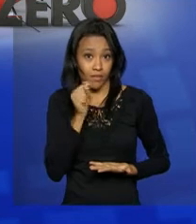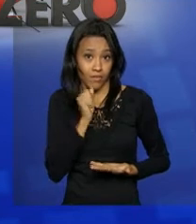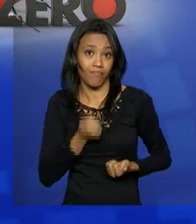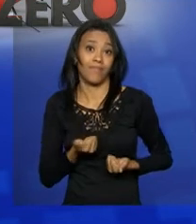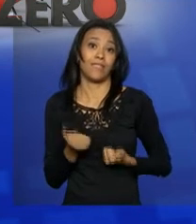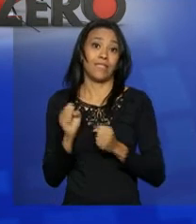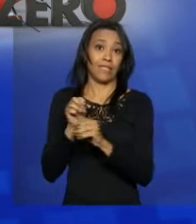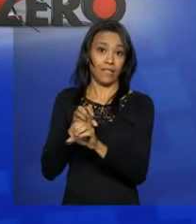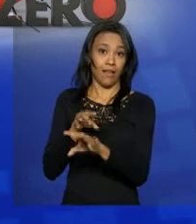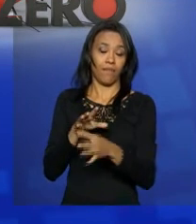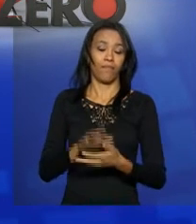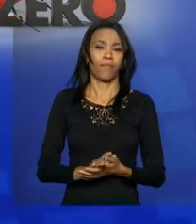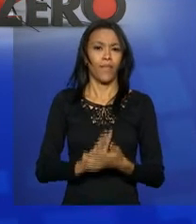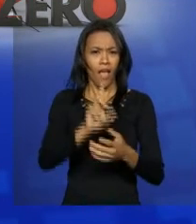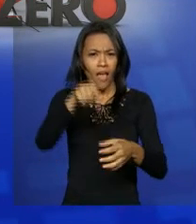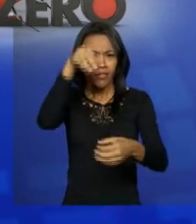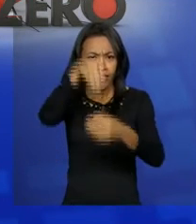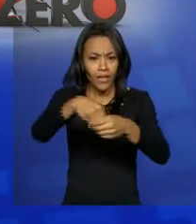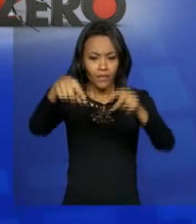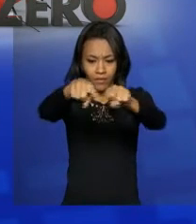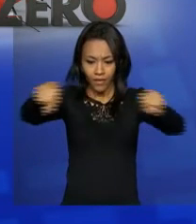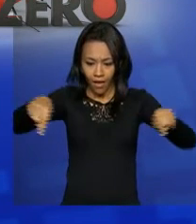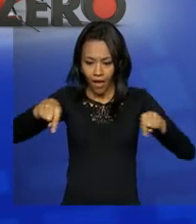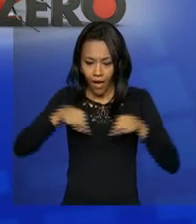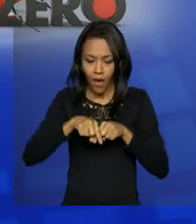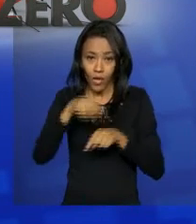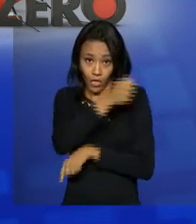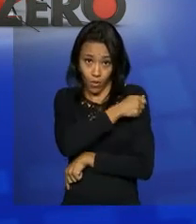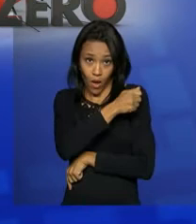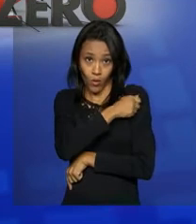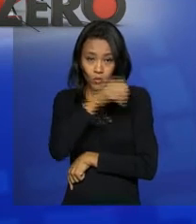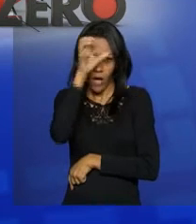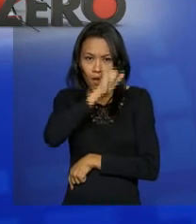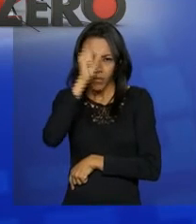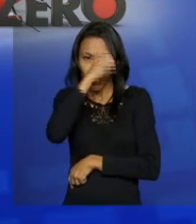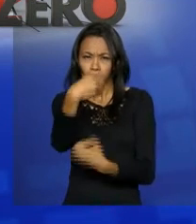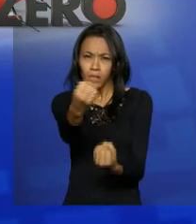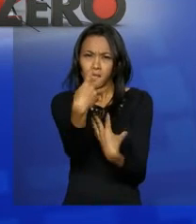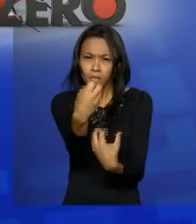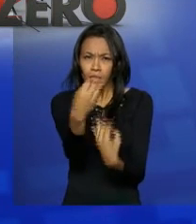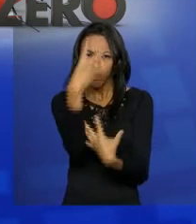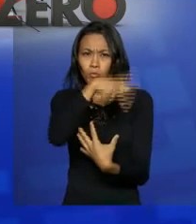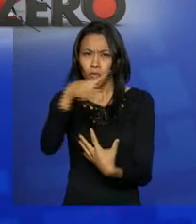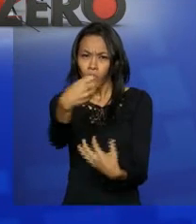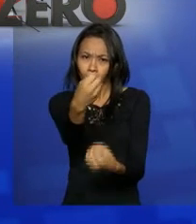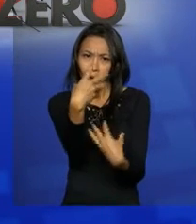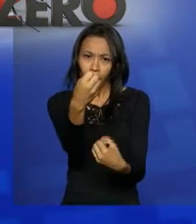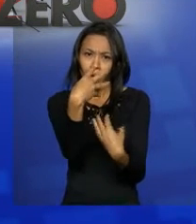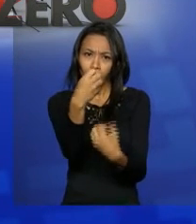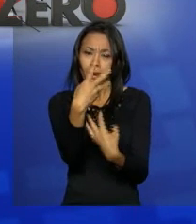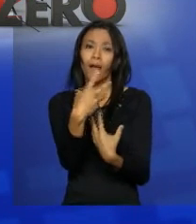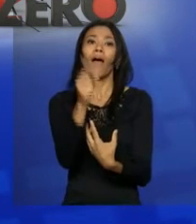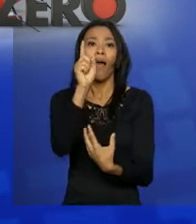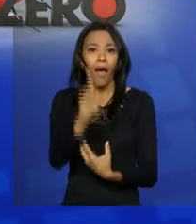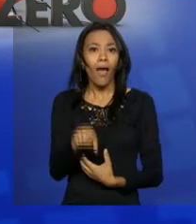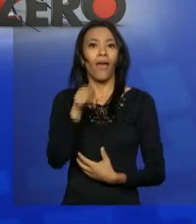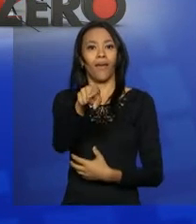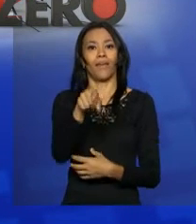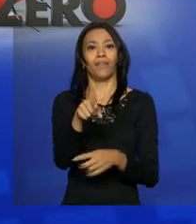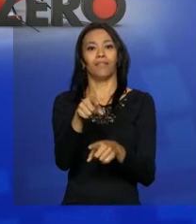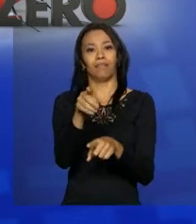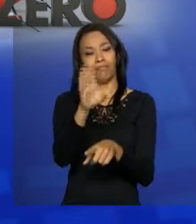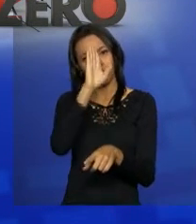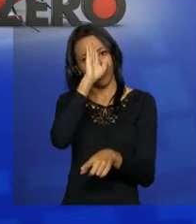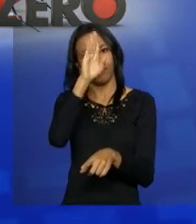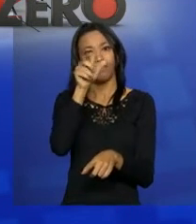É dentro da sala de aula que o aluno vai receber a mensagem dos professores, que são os comandantes dessa história,